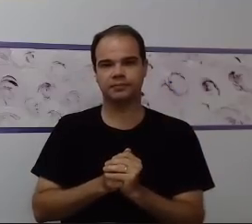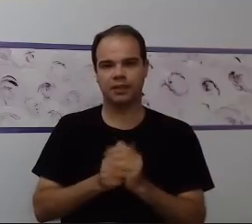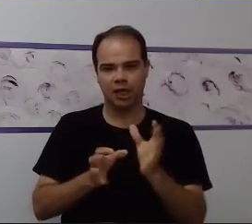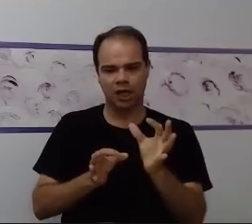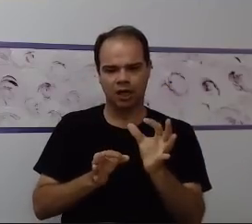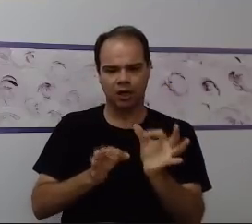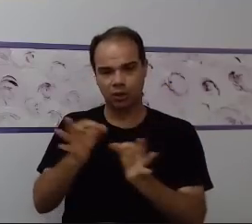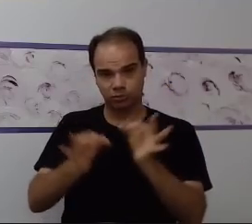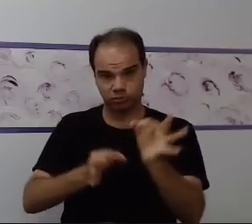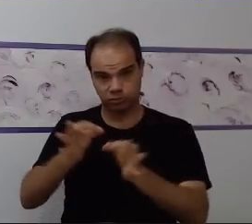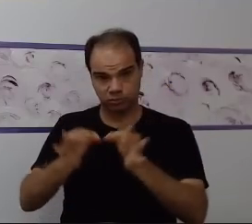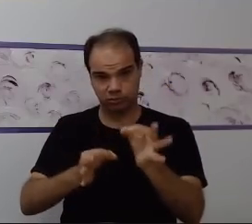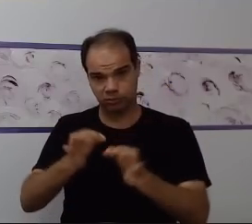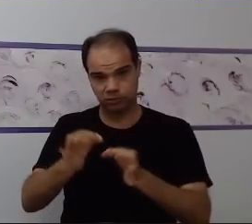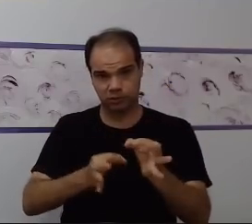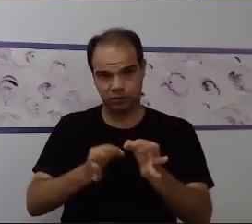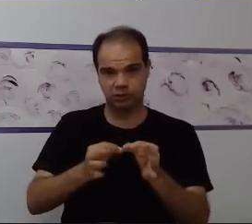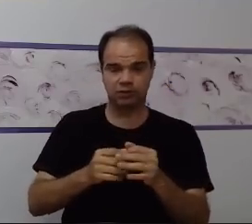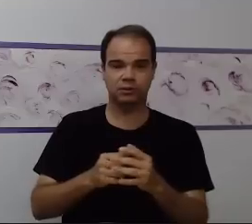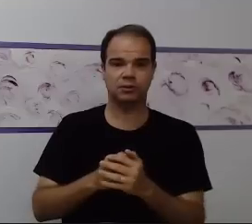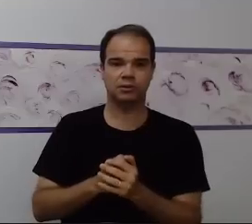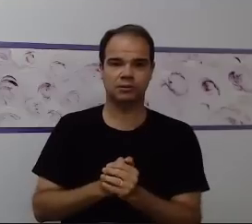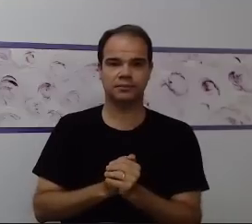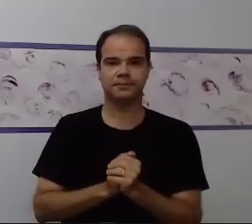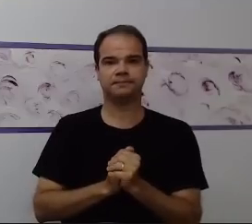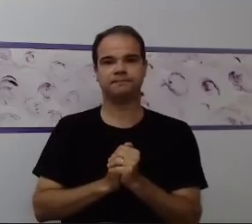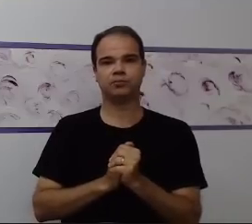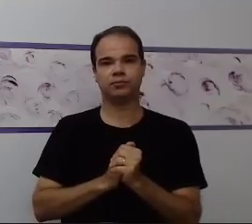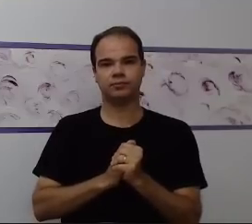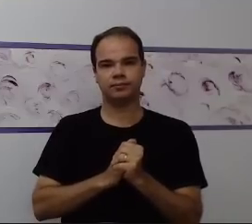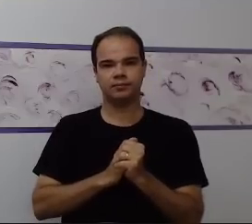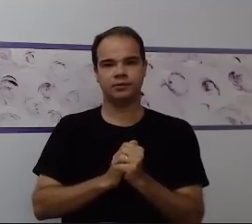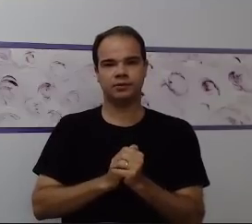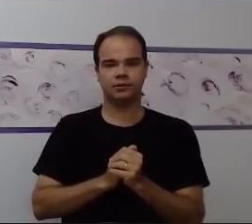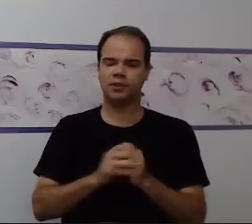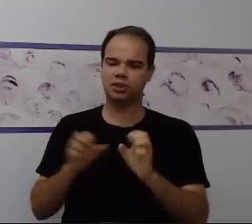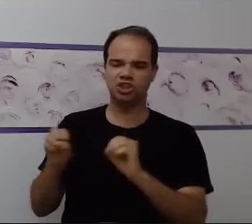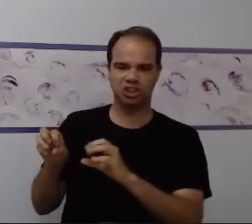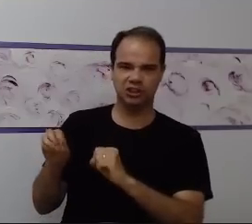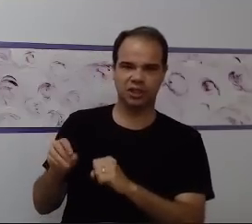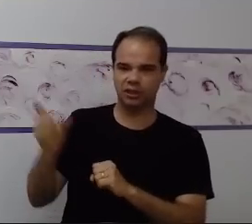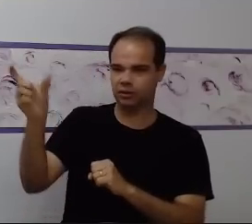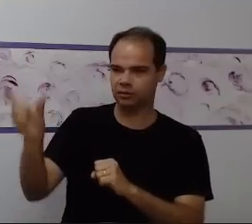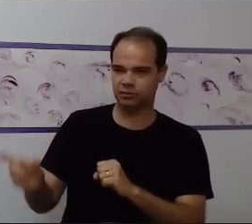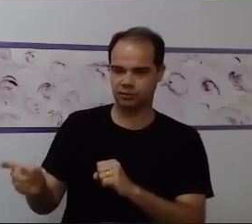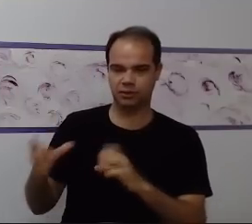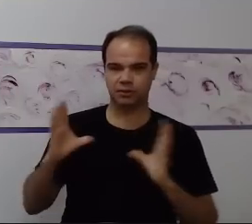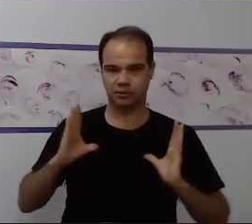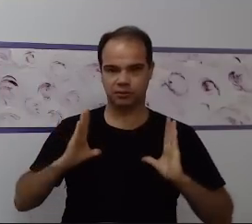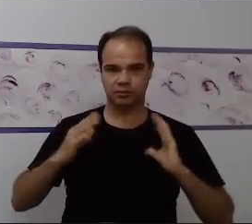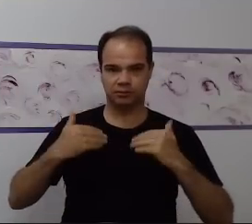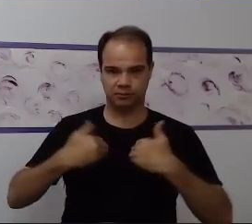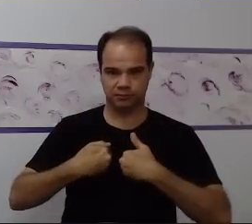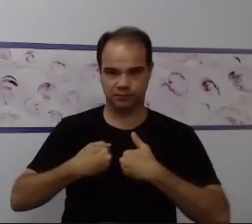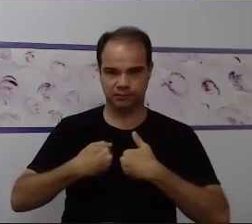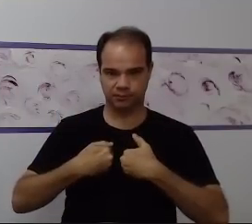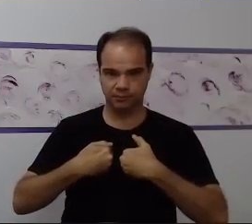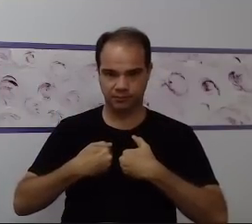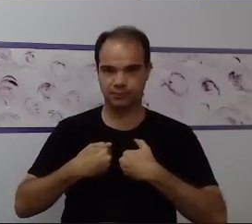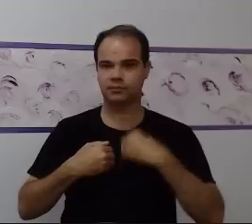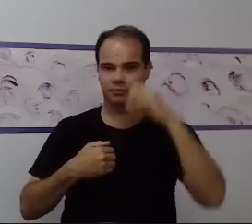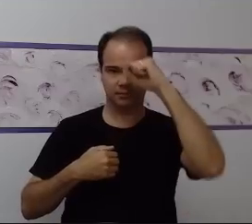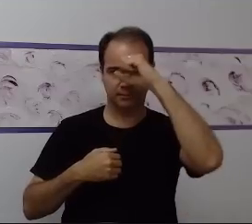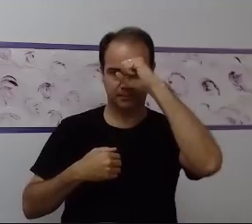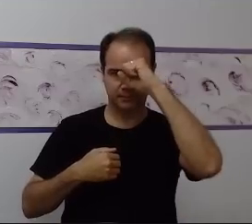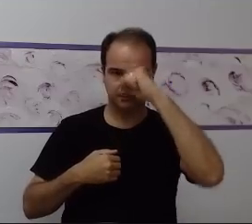organização daí um pouco nossa, enquanto mediadores desse processo de aprendizado, para a gente ter isso sempre